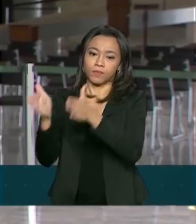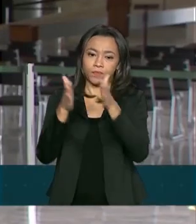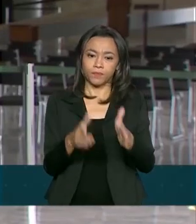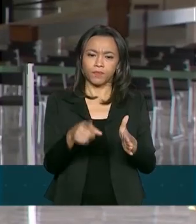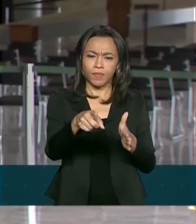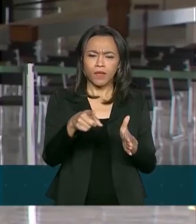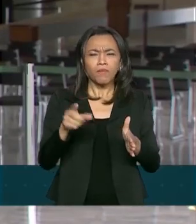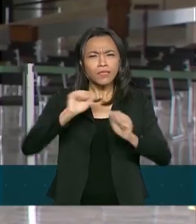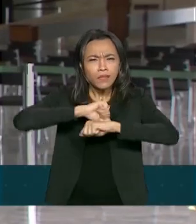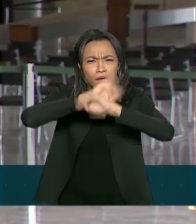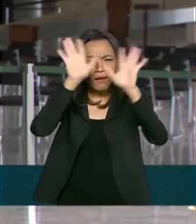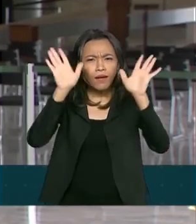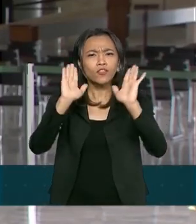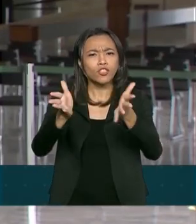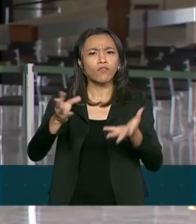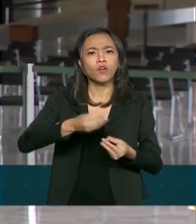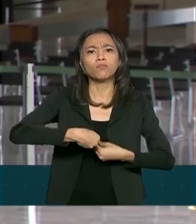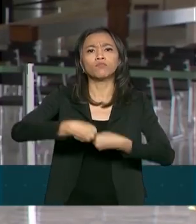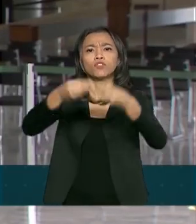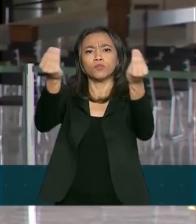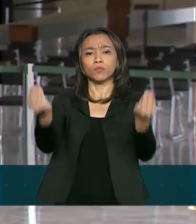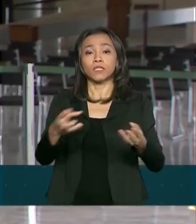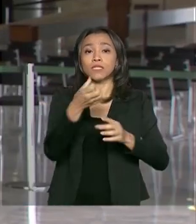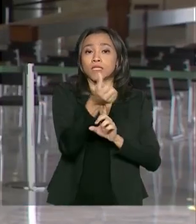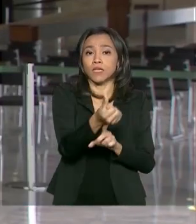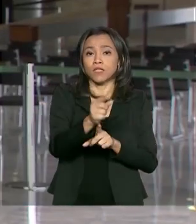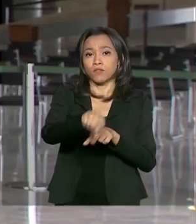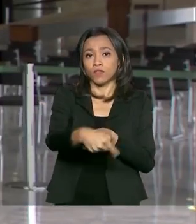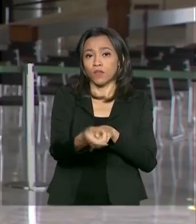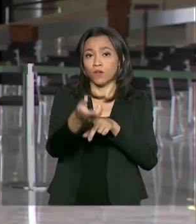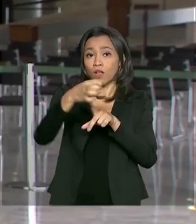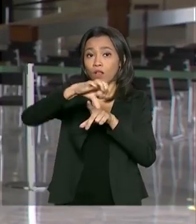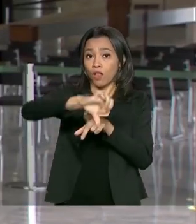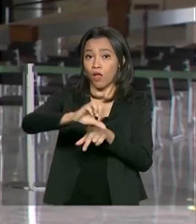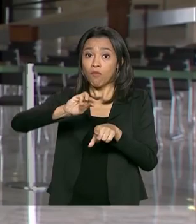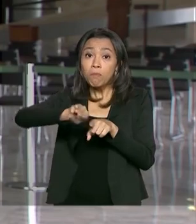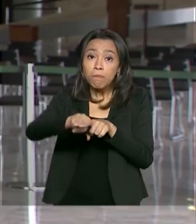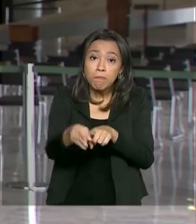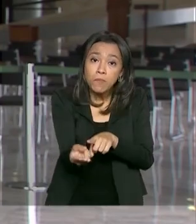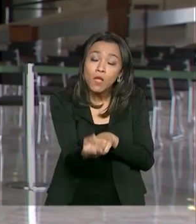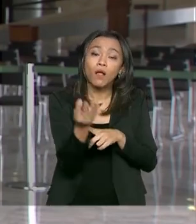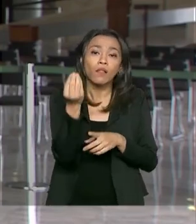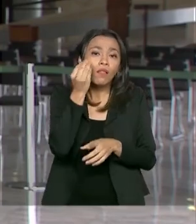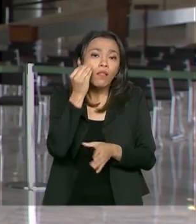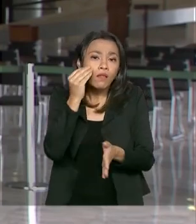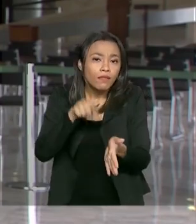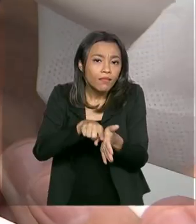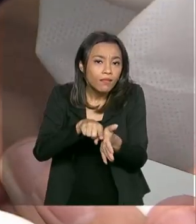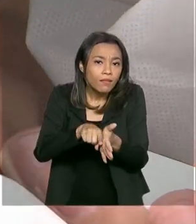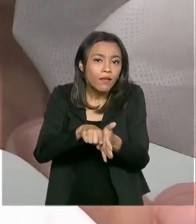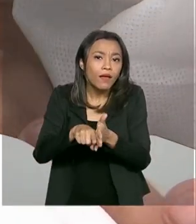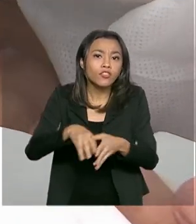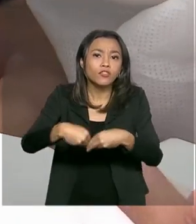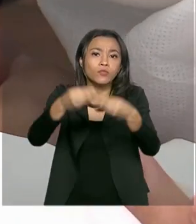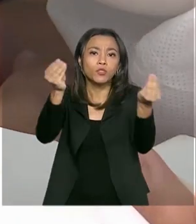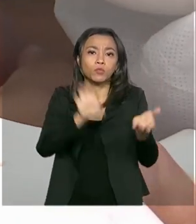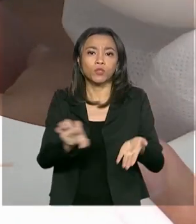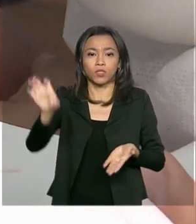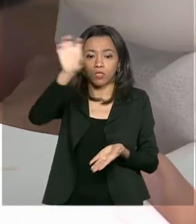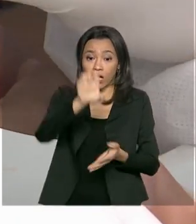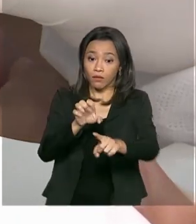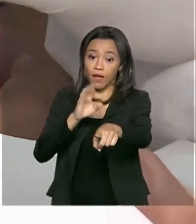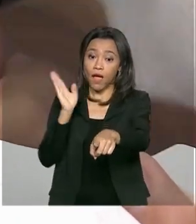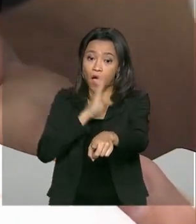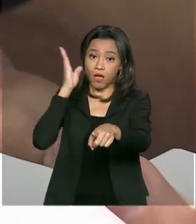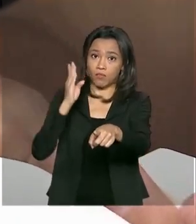ser mais exata, foram distribuídos 6,9 milhões de testes aos estados. A maioria testes